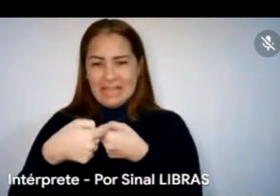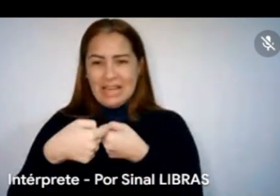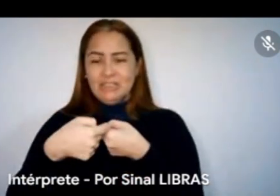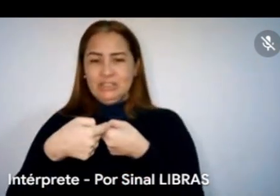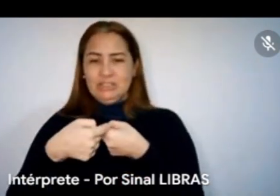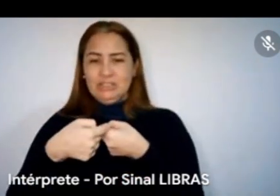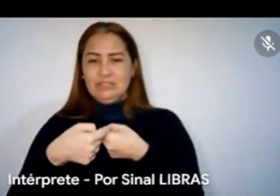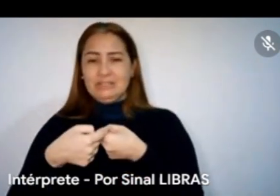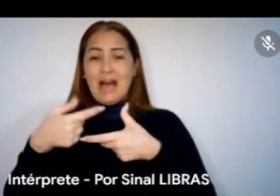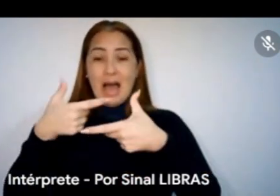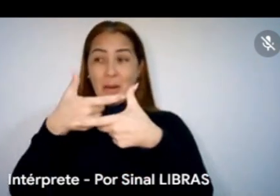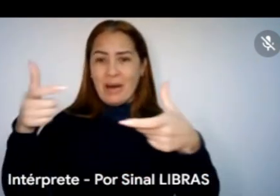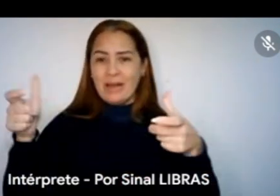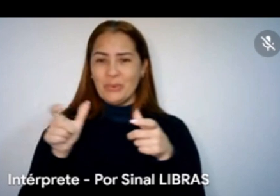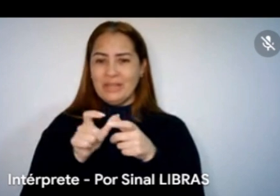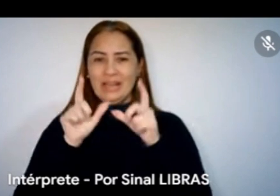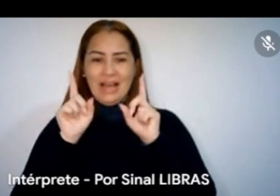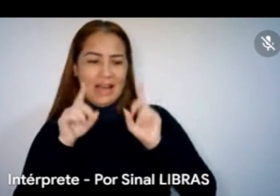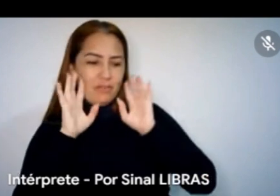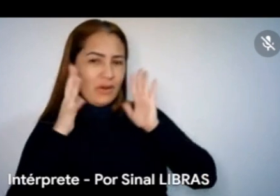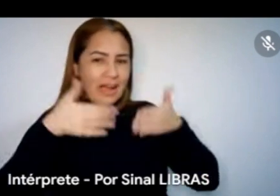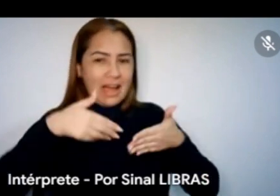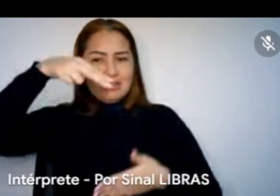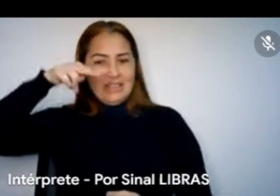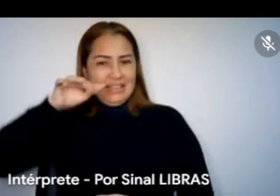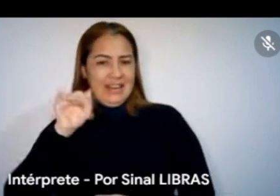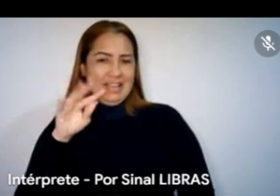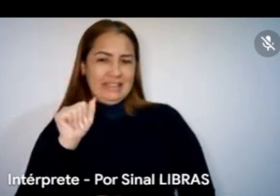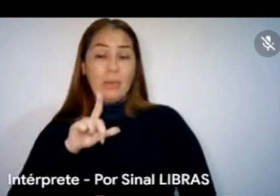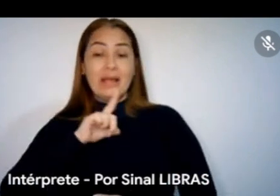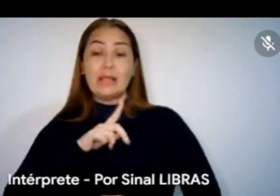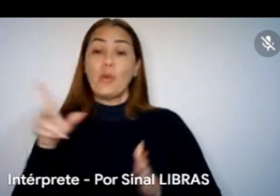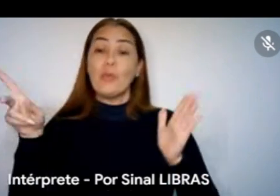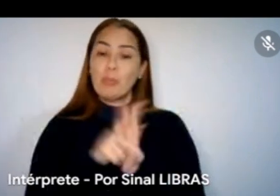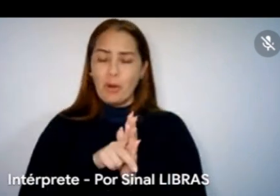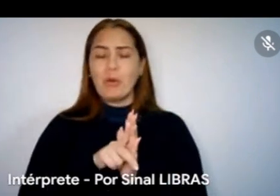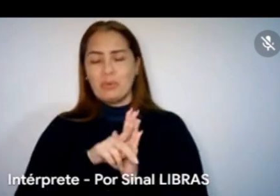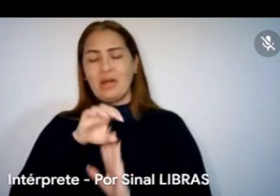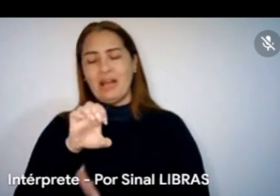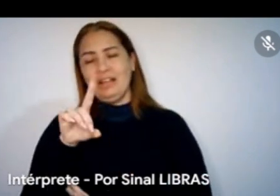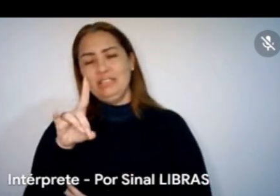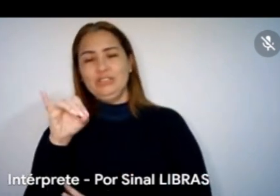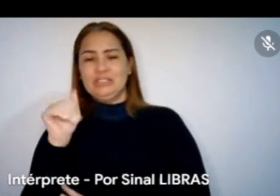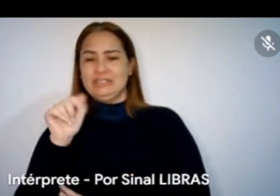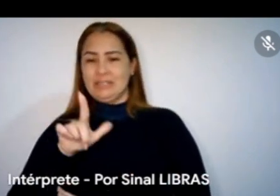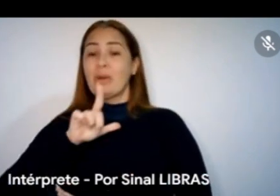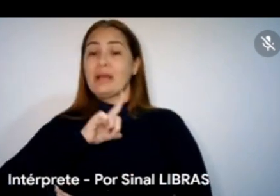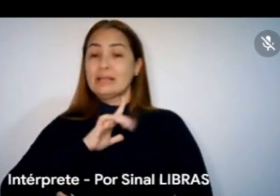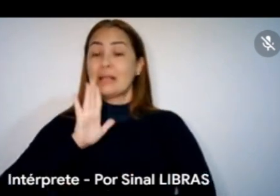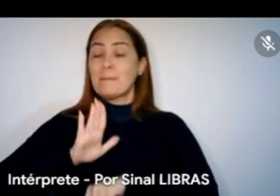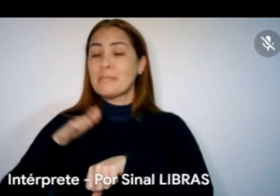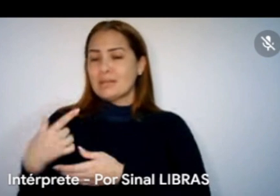acaba ficando concentrado em Natal, que já tem seu próprio edital, que tem muito mais recurso do